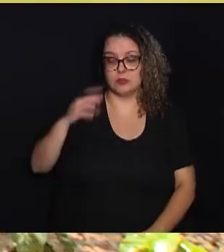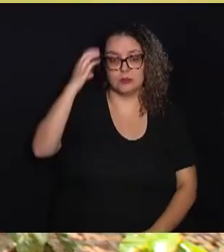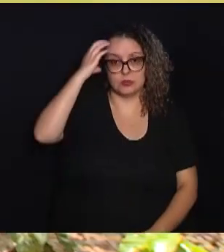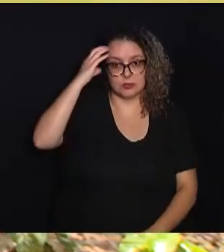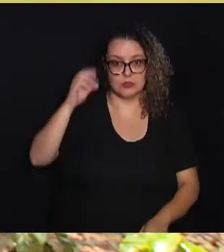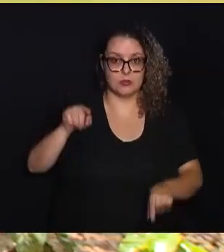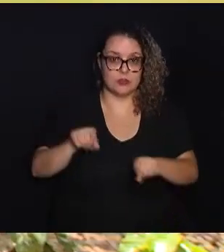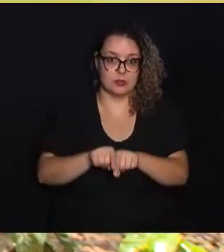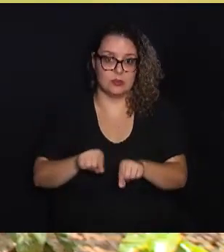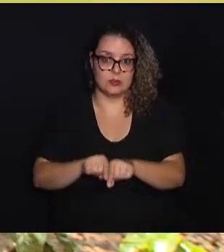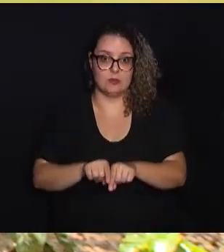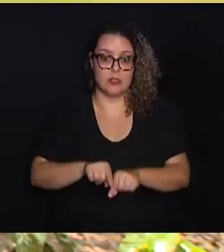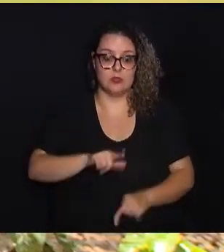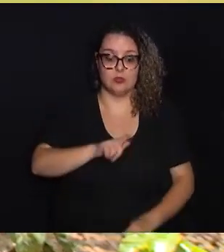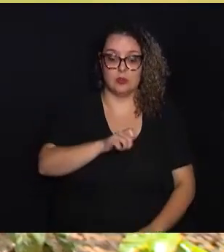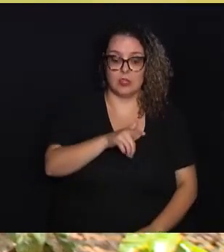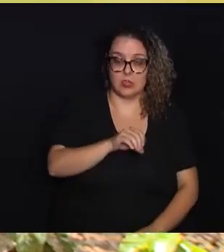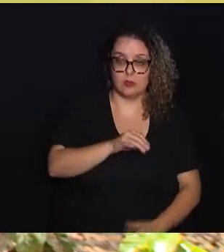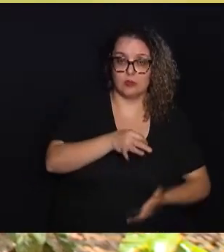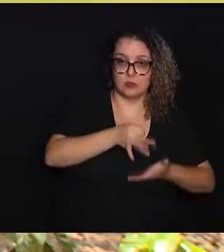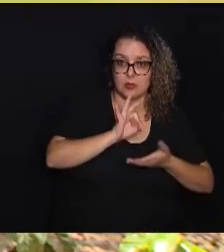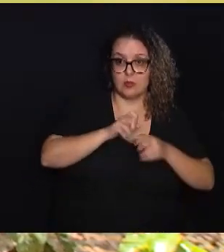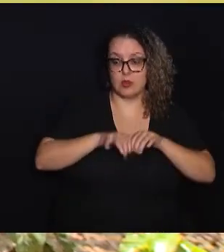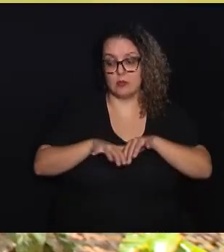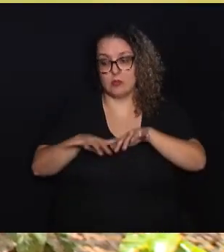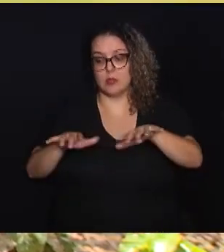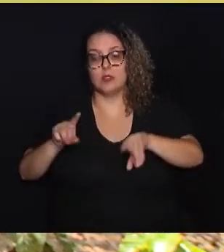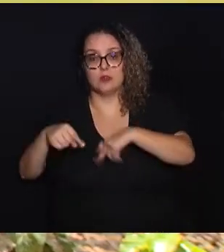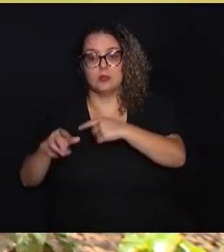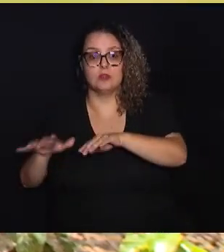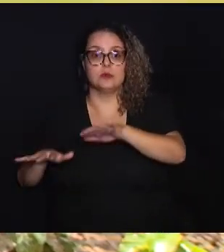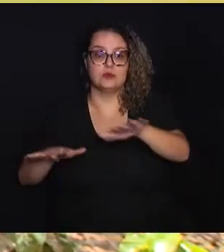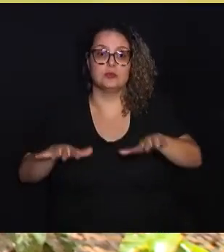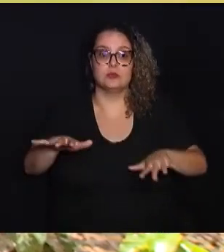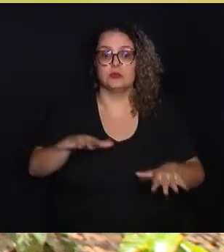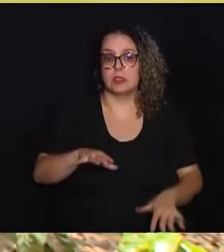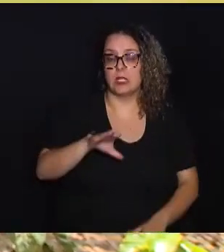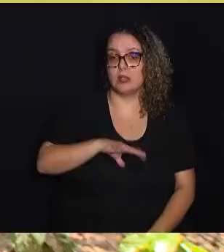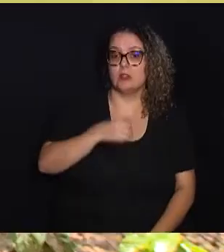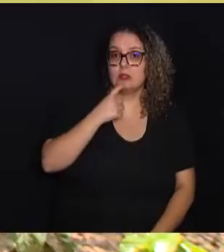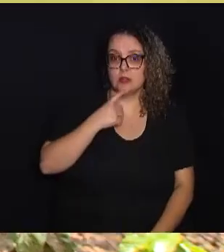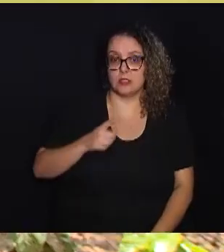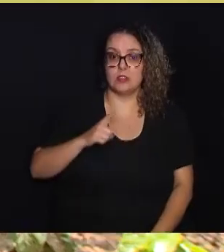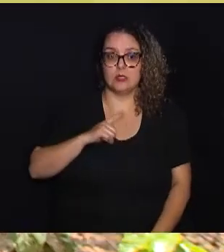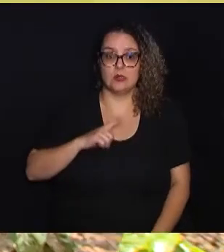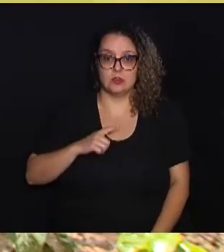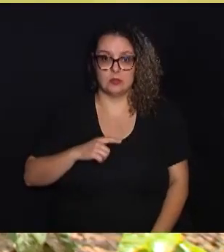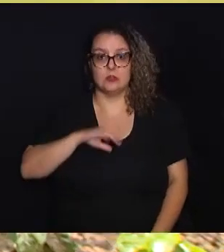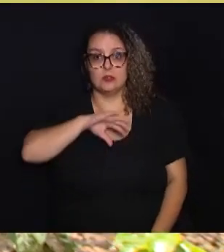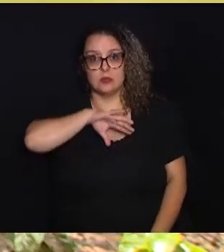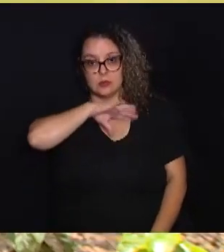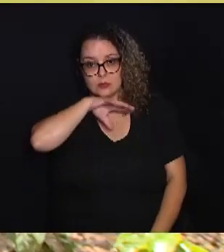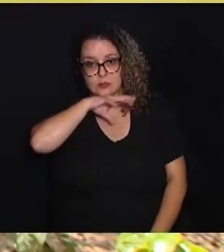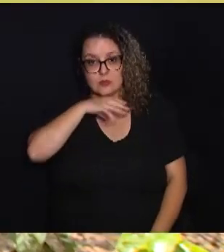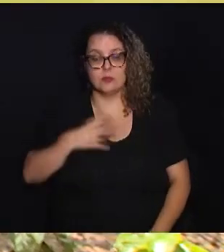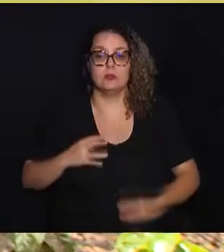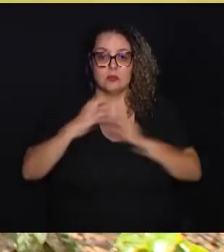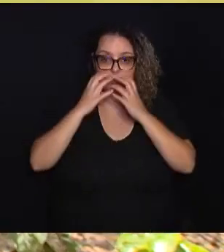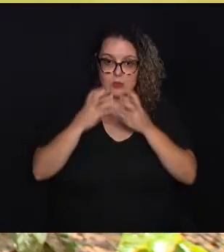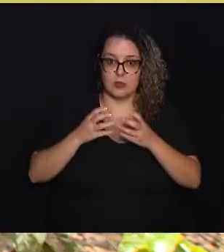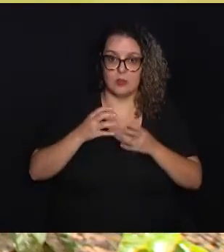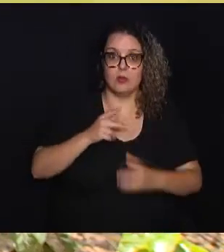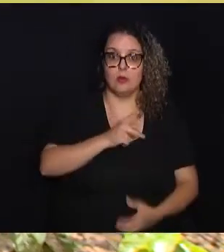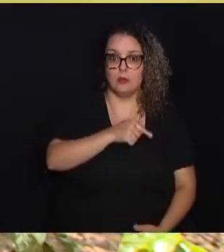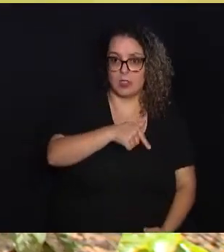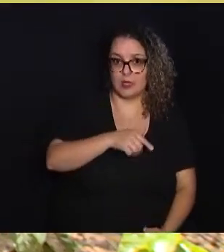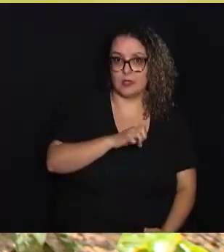Parque Itacoaral e também no Lago do Café, e depois vai se espalhar por outras áreas de Campinas, com a presença dos animais como o Parque